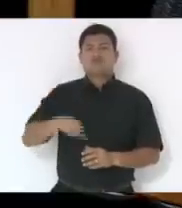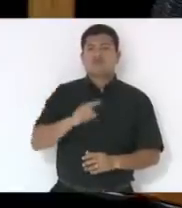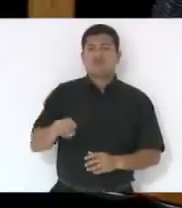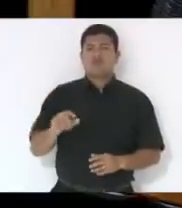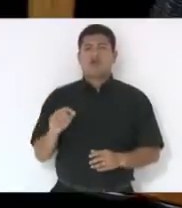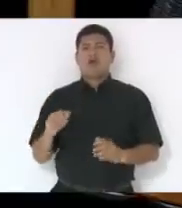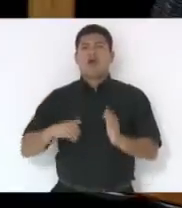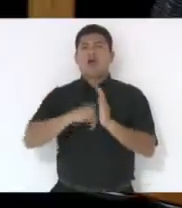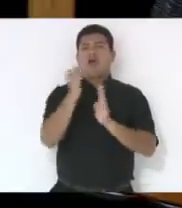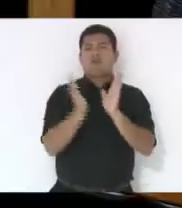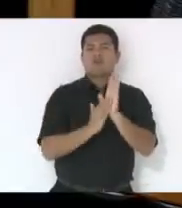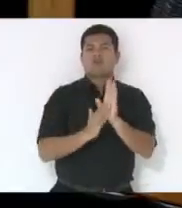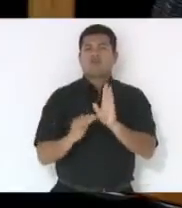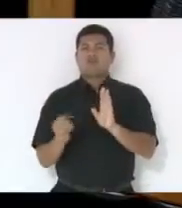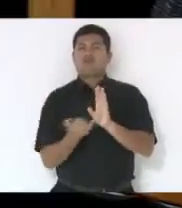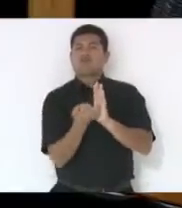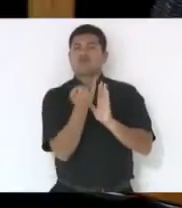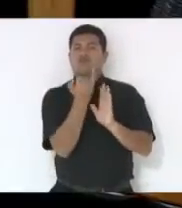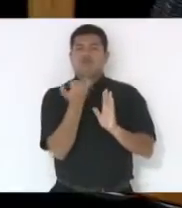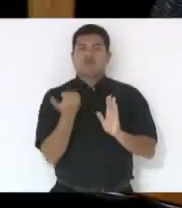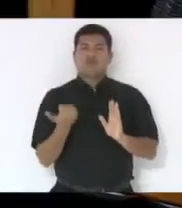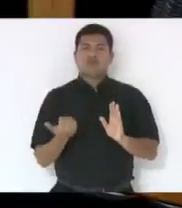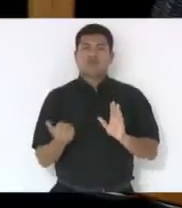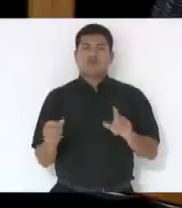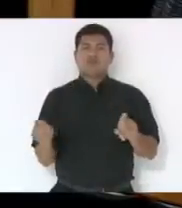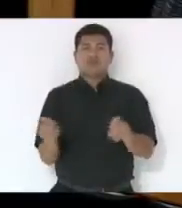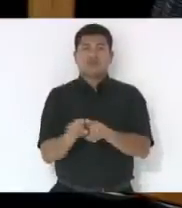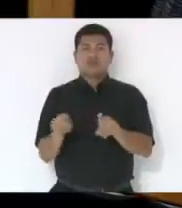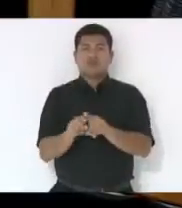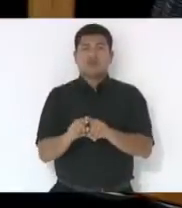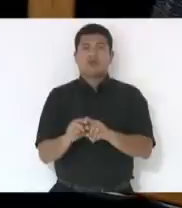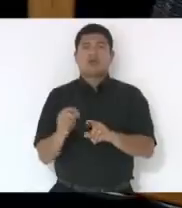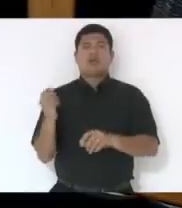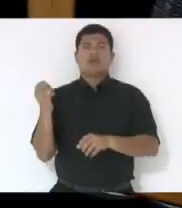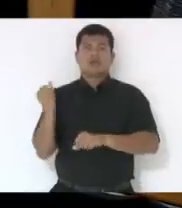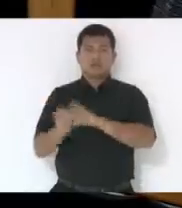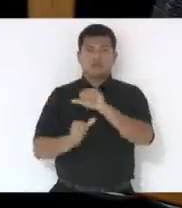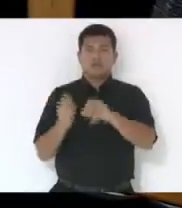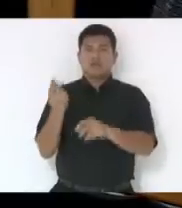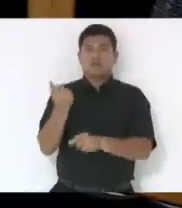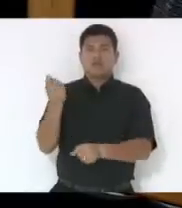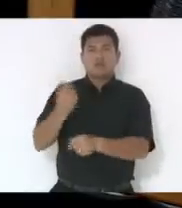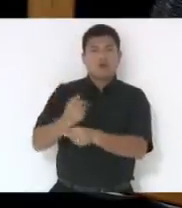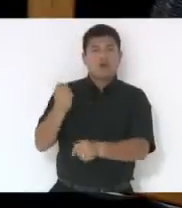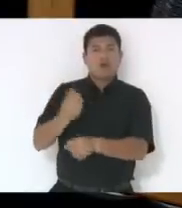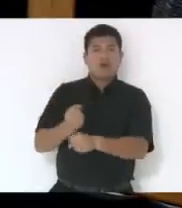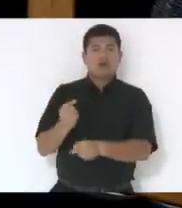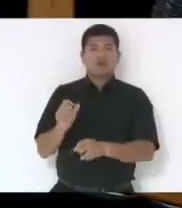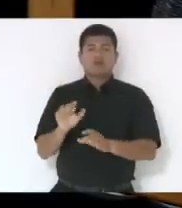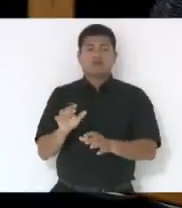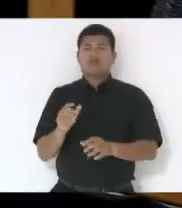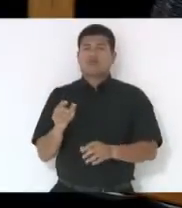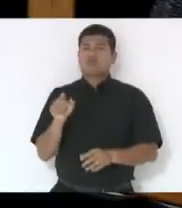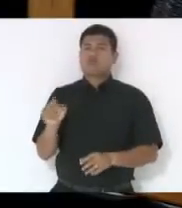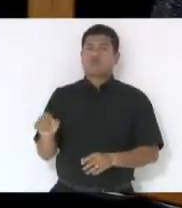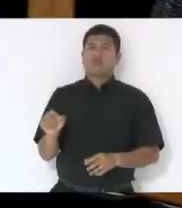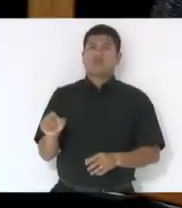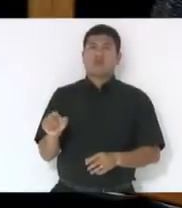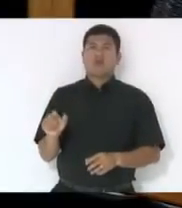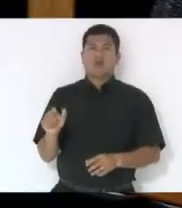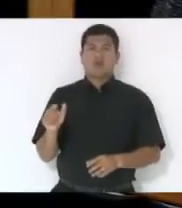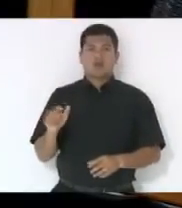e até, muitas vezes, da correção monetária. E, quando se trata de correção monetária, ele passa a ter a